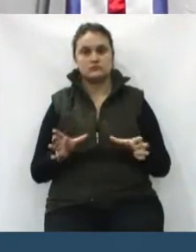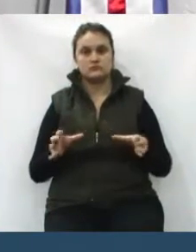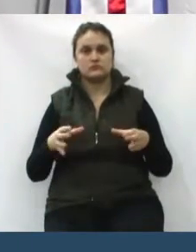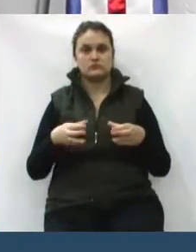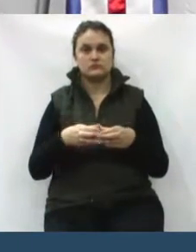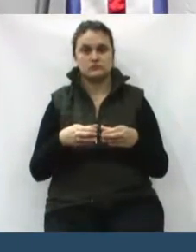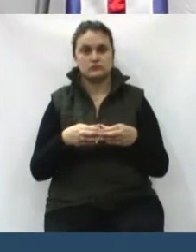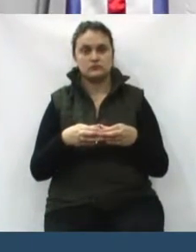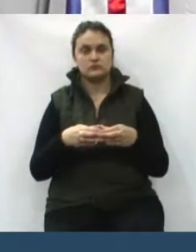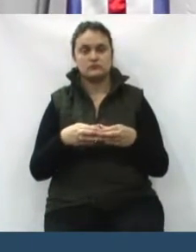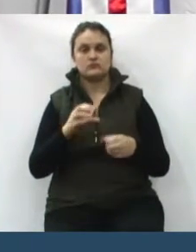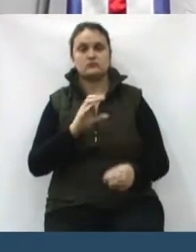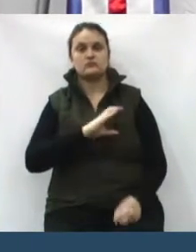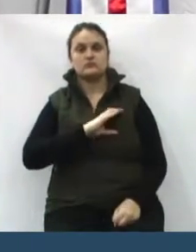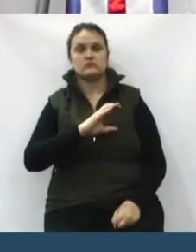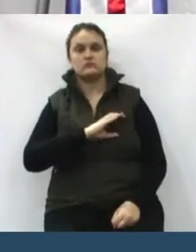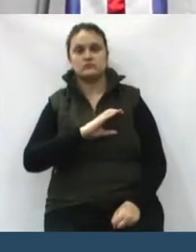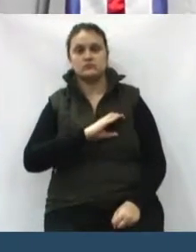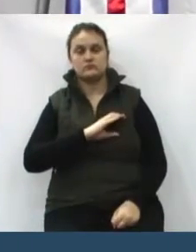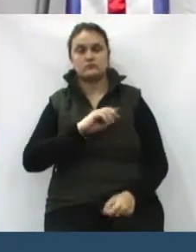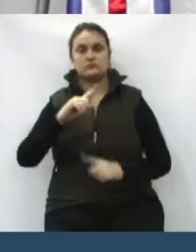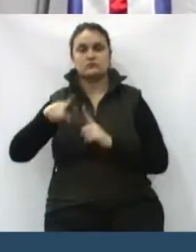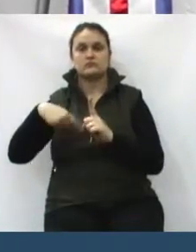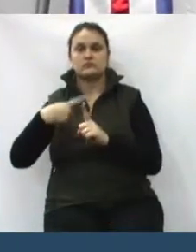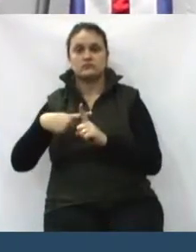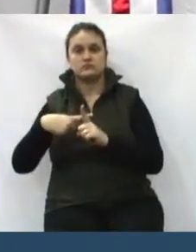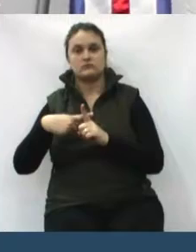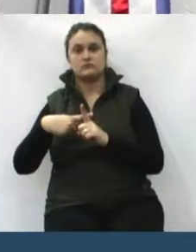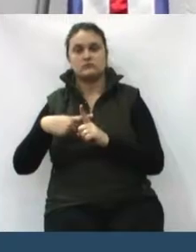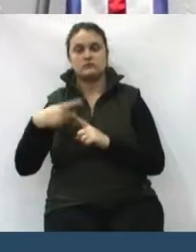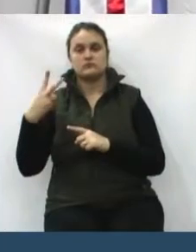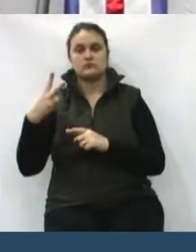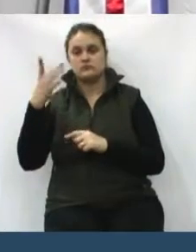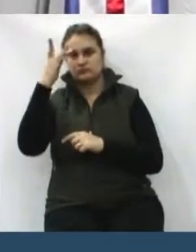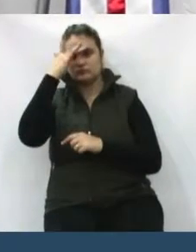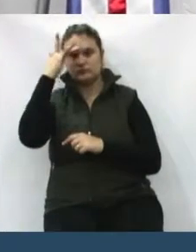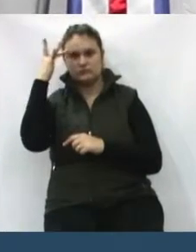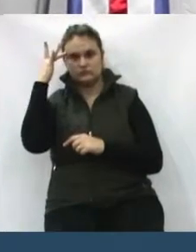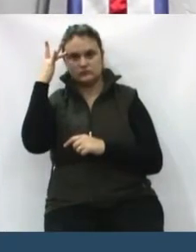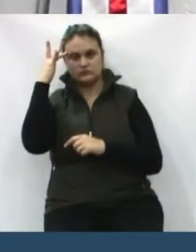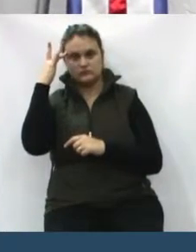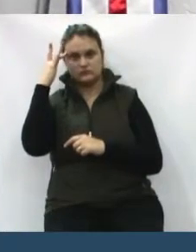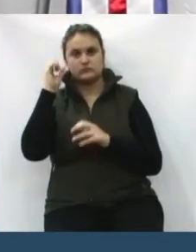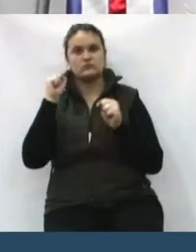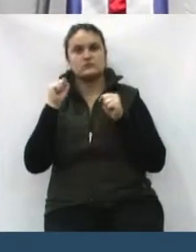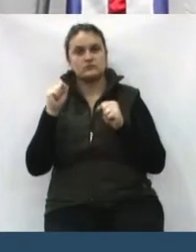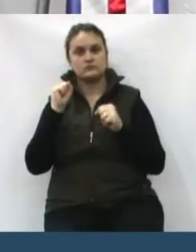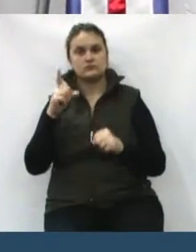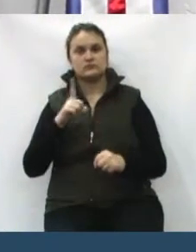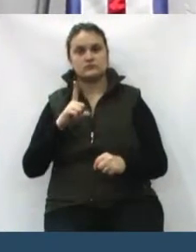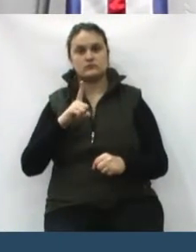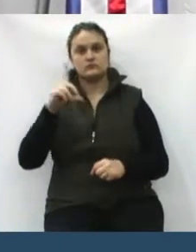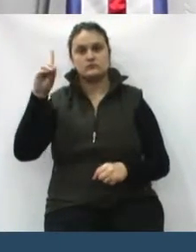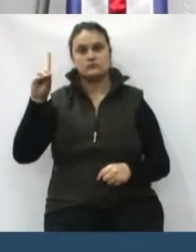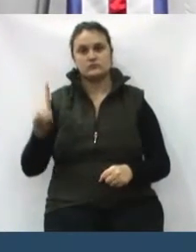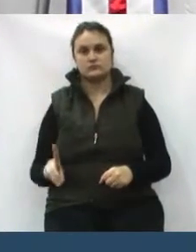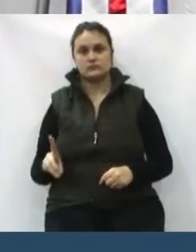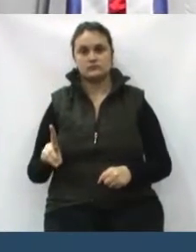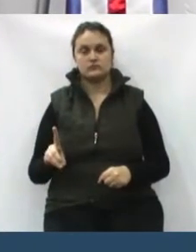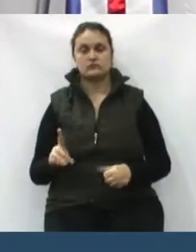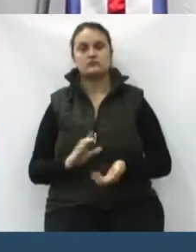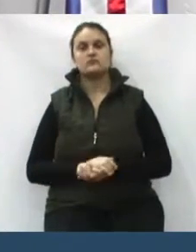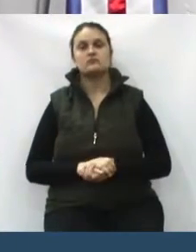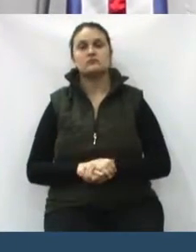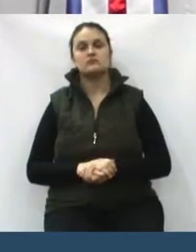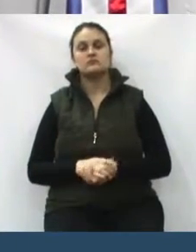de um coordenador e mais dois acompanhantes, e pode ter direito a